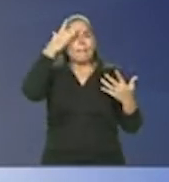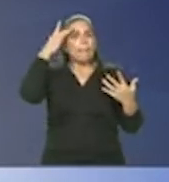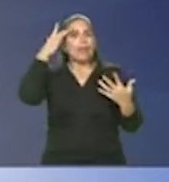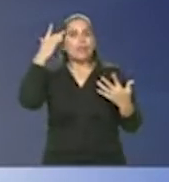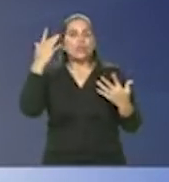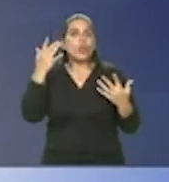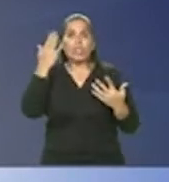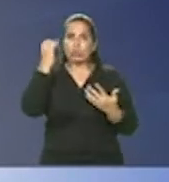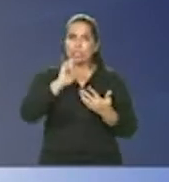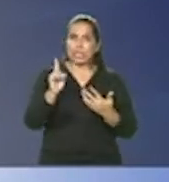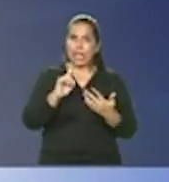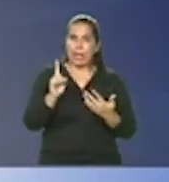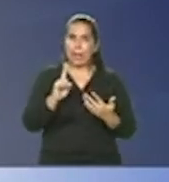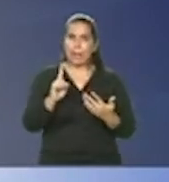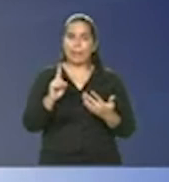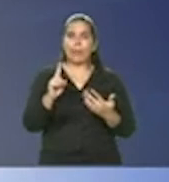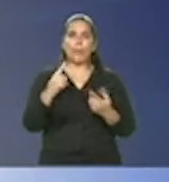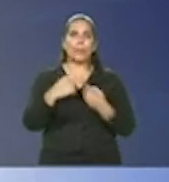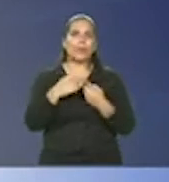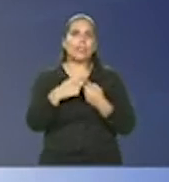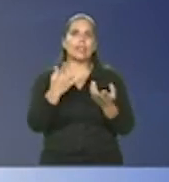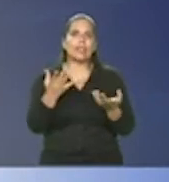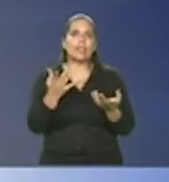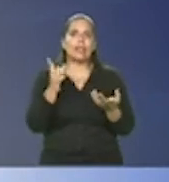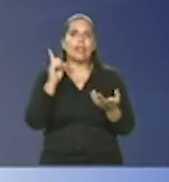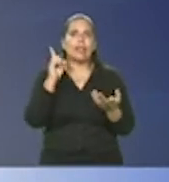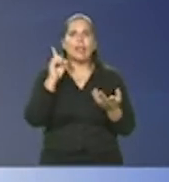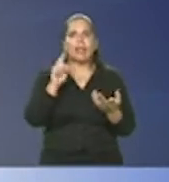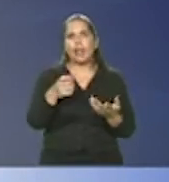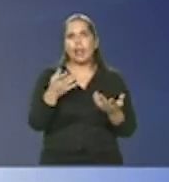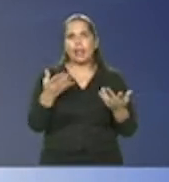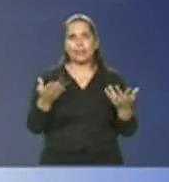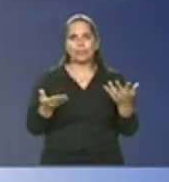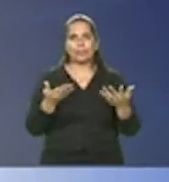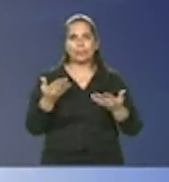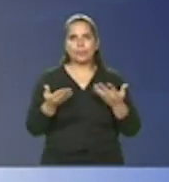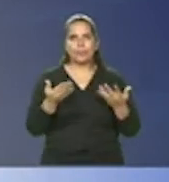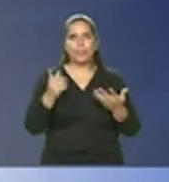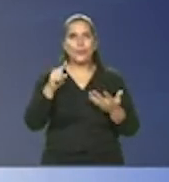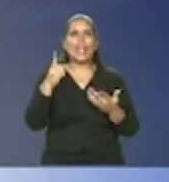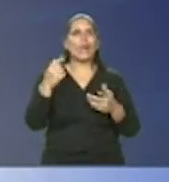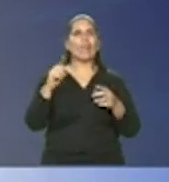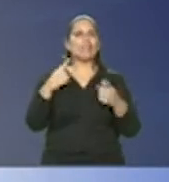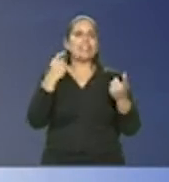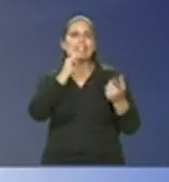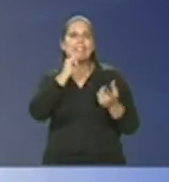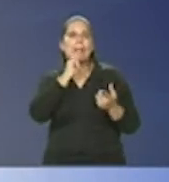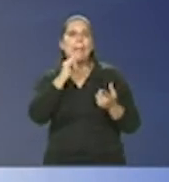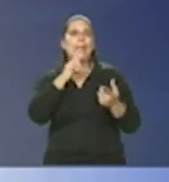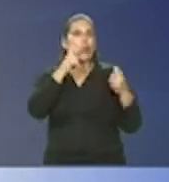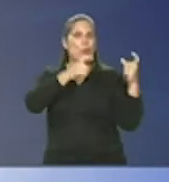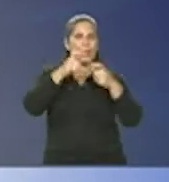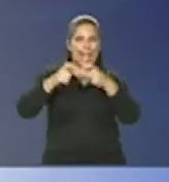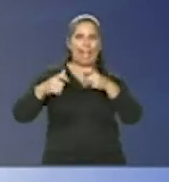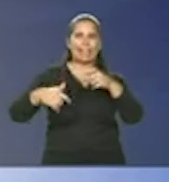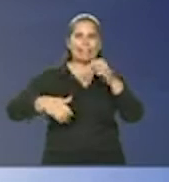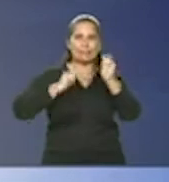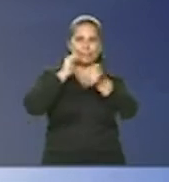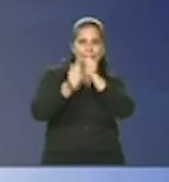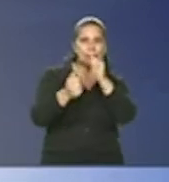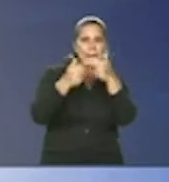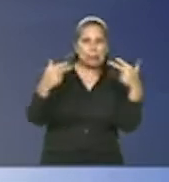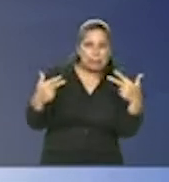sabem porque não são por exemplo como um estádio olímpico uma